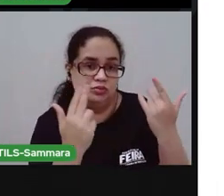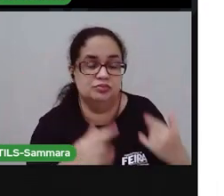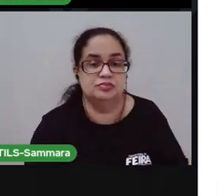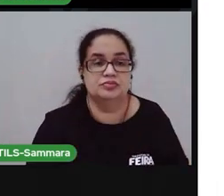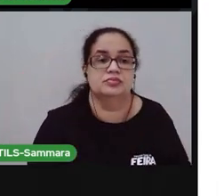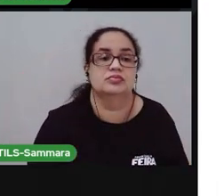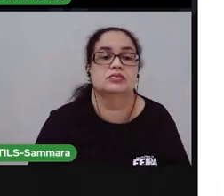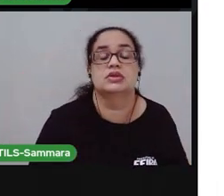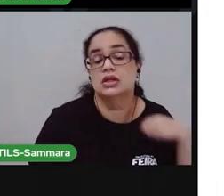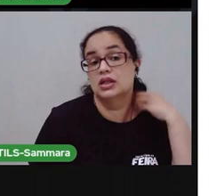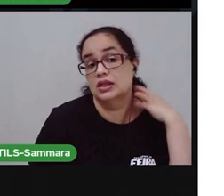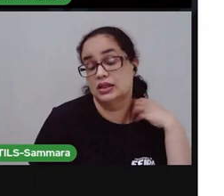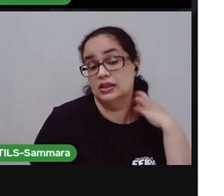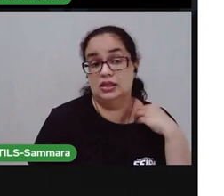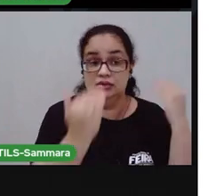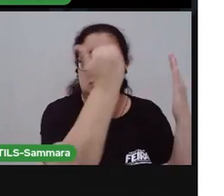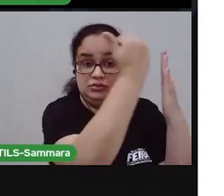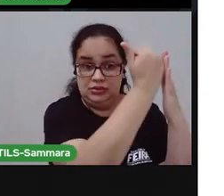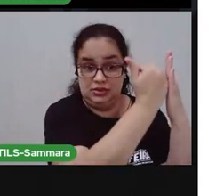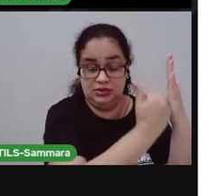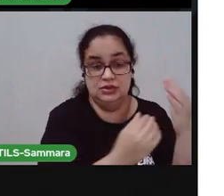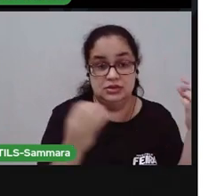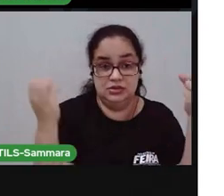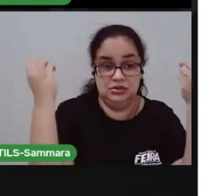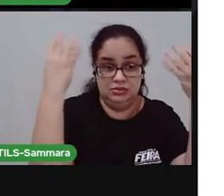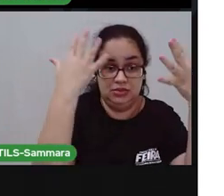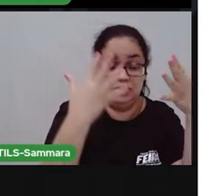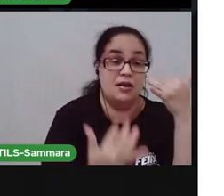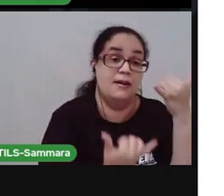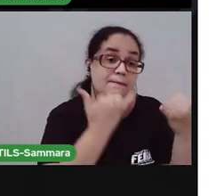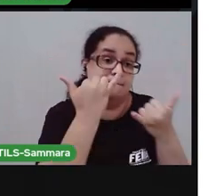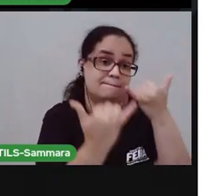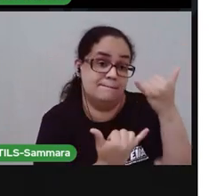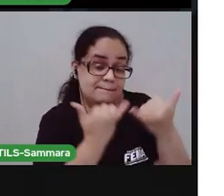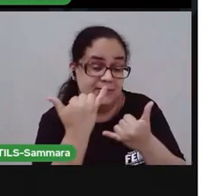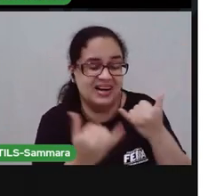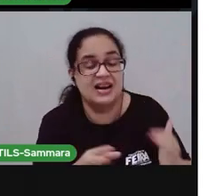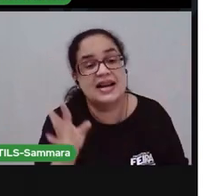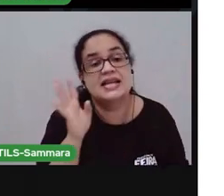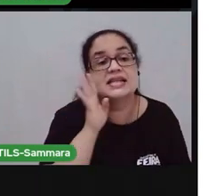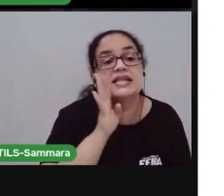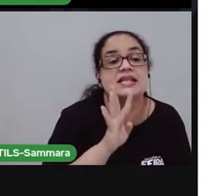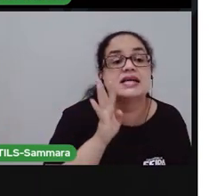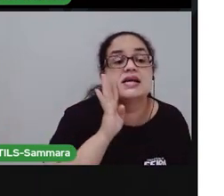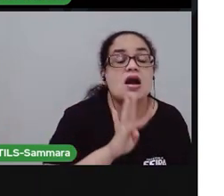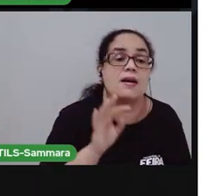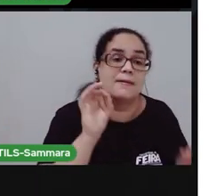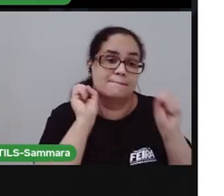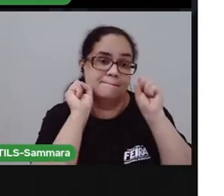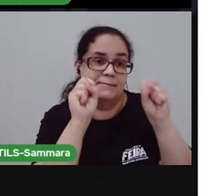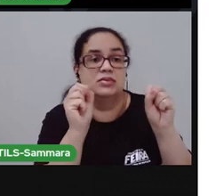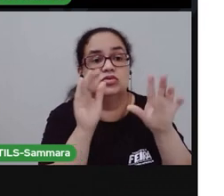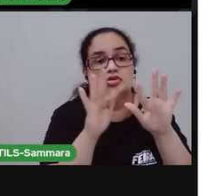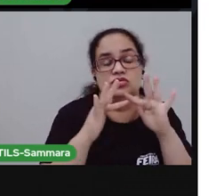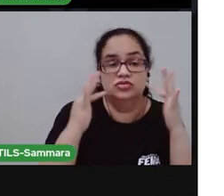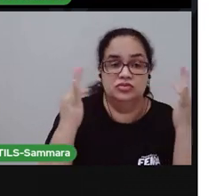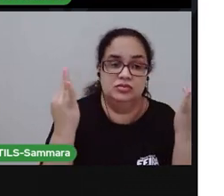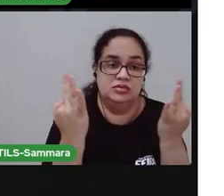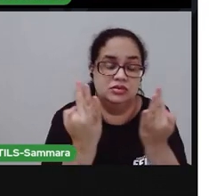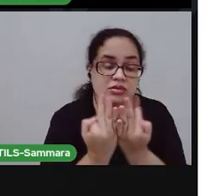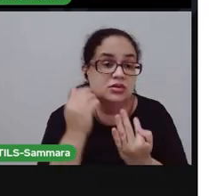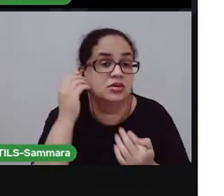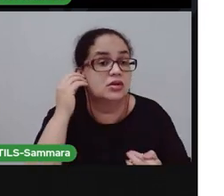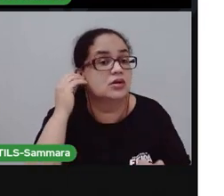Tem um passo a passo aqui que eu vou ler para você. É uma brincadeira divertida. Você pode fazer com seus familiares, com seus